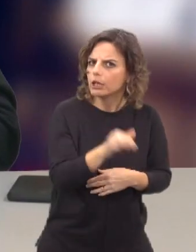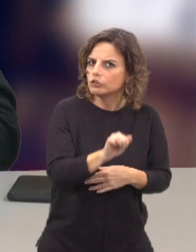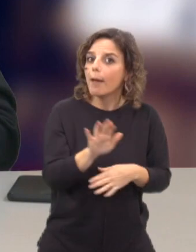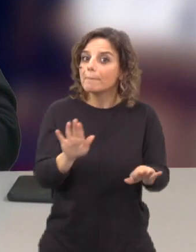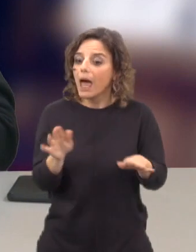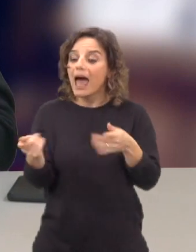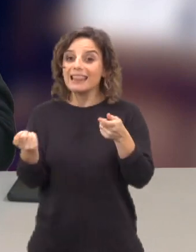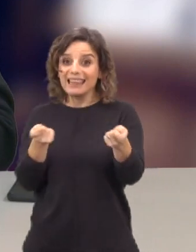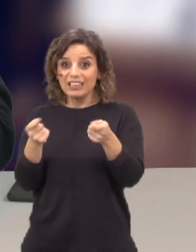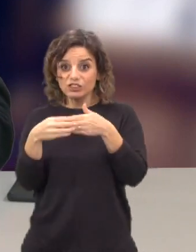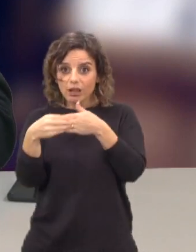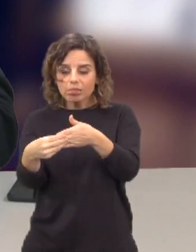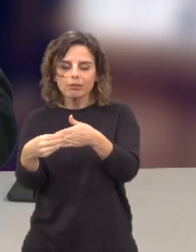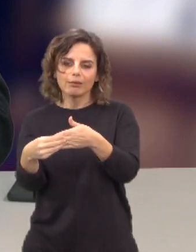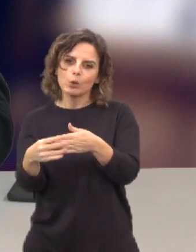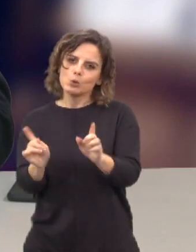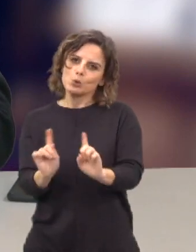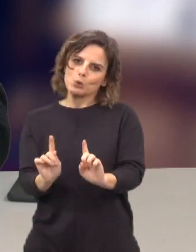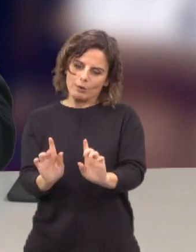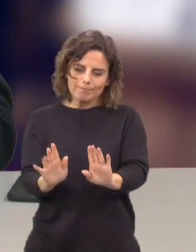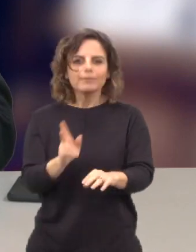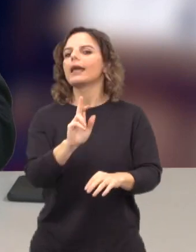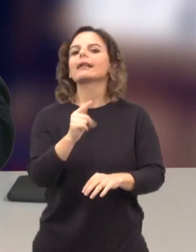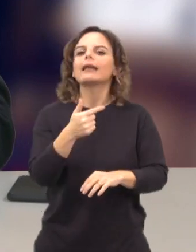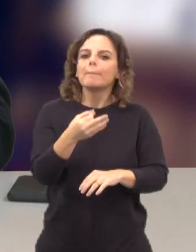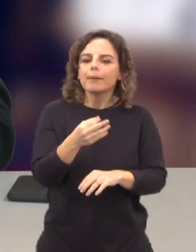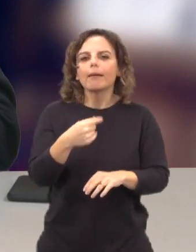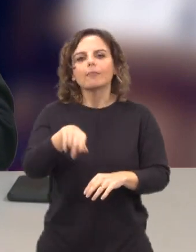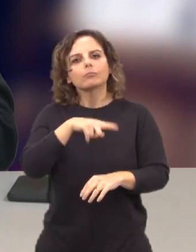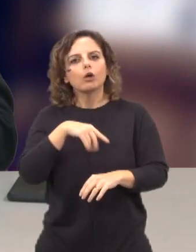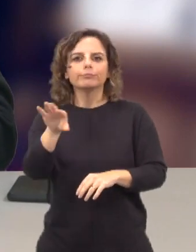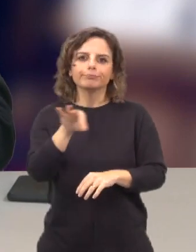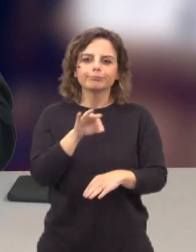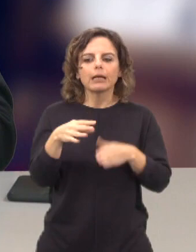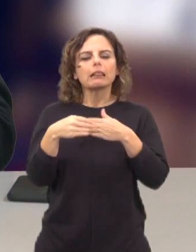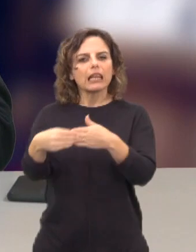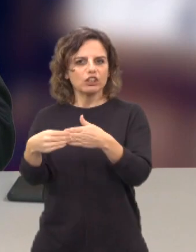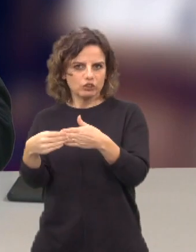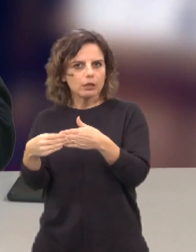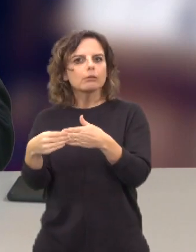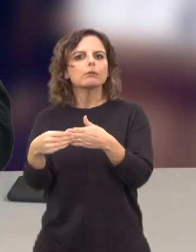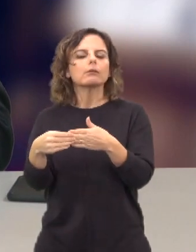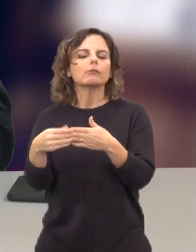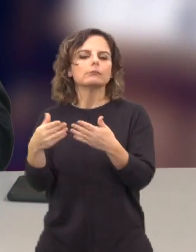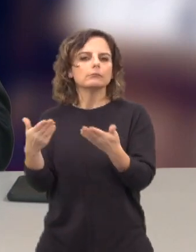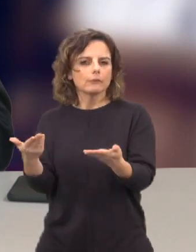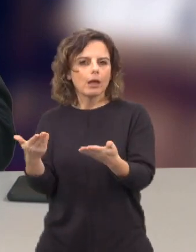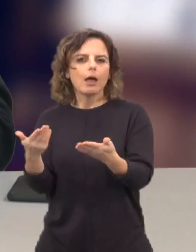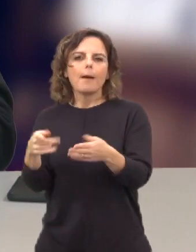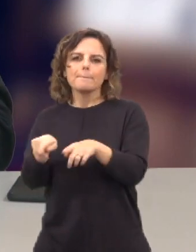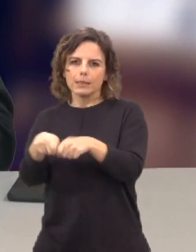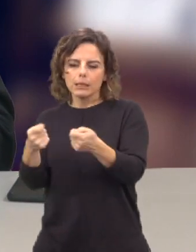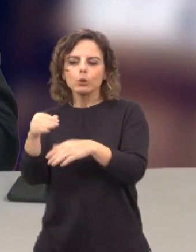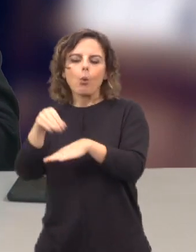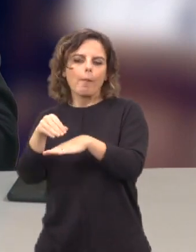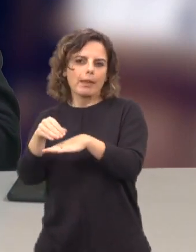se é dirigente, já estamos a outro nível. Na RTP tomámos por critério não ter dirigentes partidários a fazer comentário político.